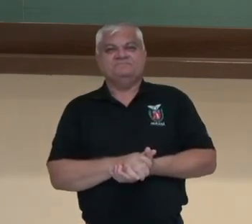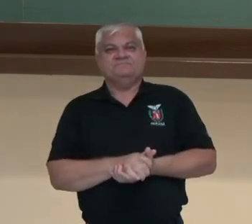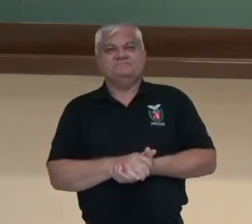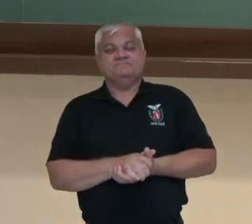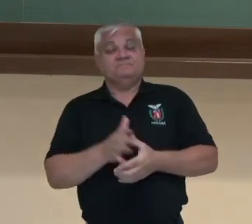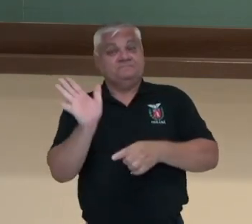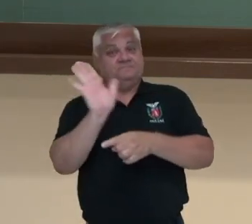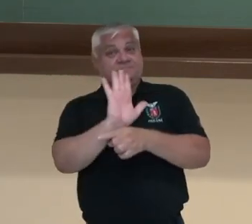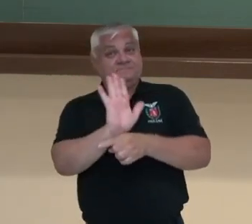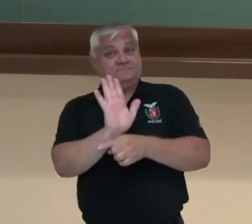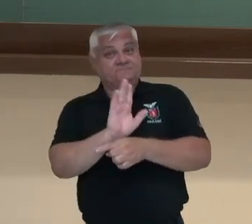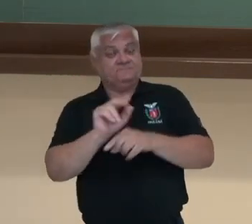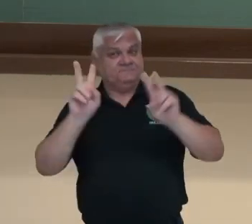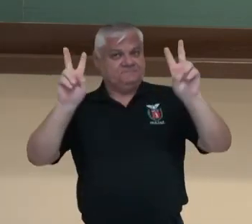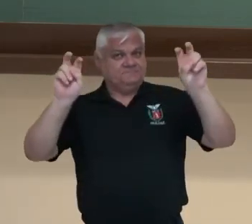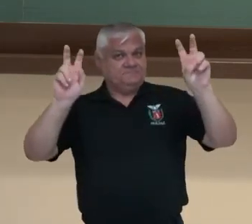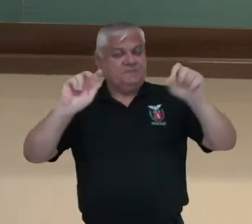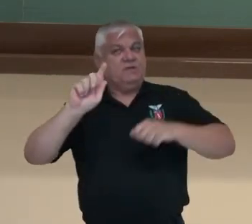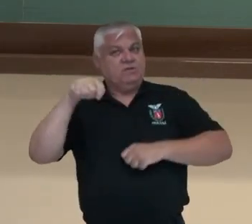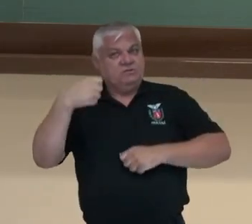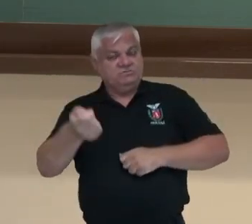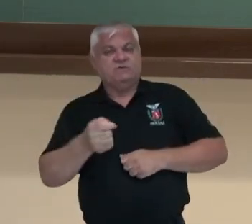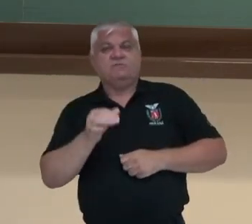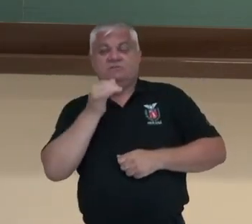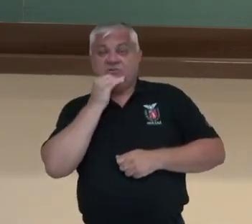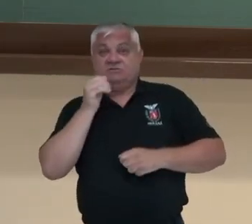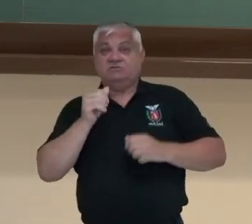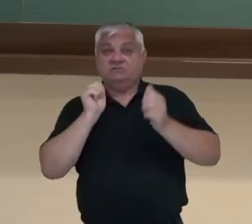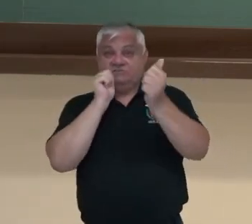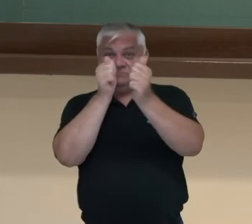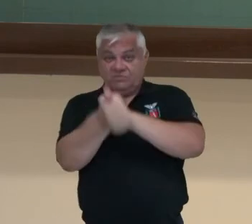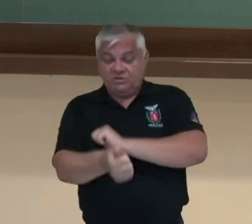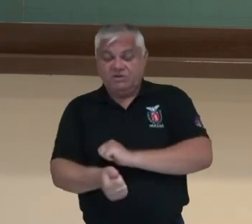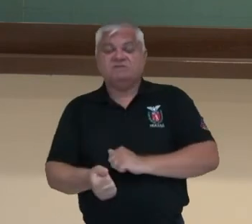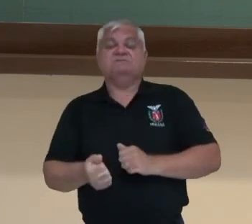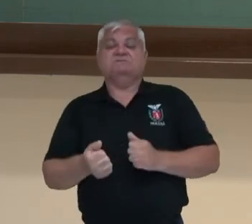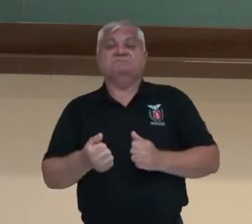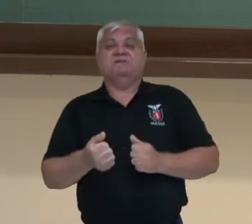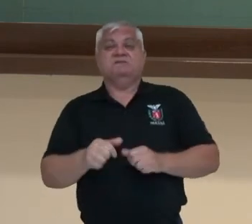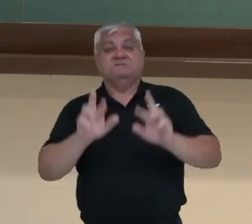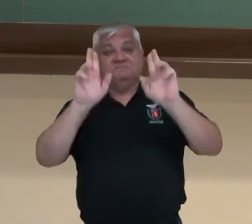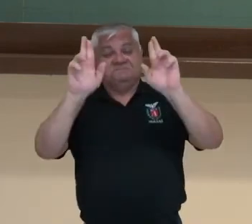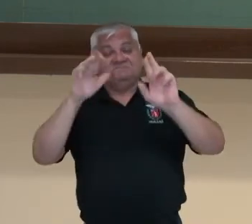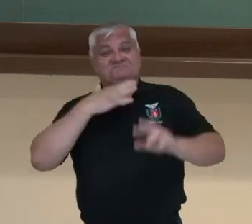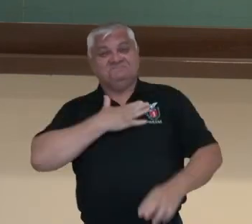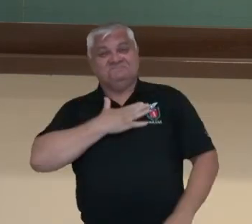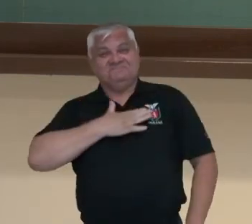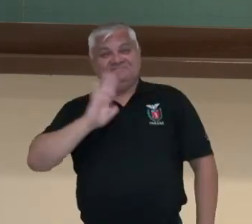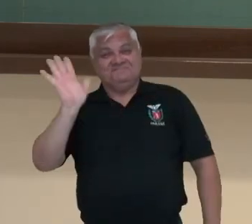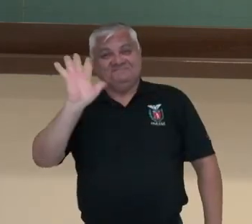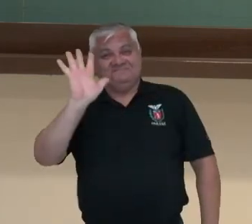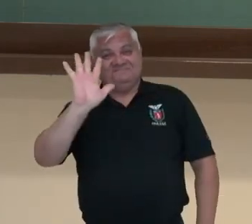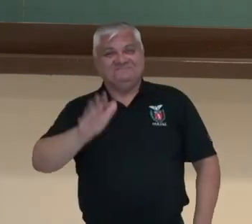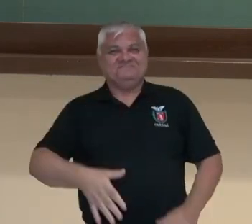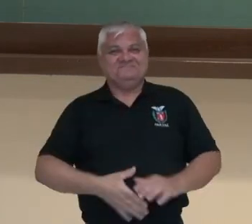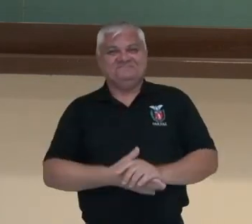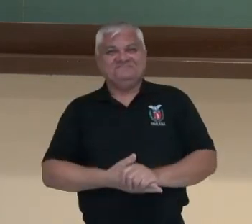Nesse vídeo, nós falamos sobre o esporte e a Guerra Fria. Eu espero que vocês tenham gostado. Até breve.